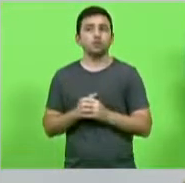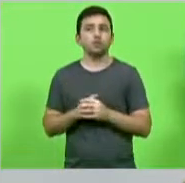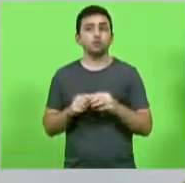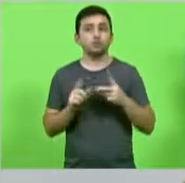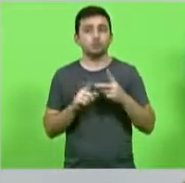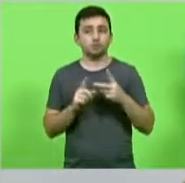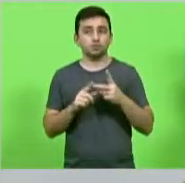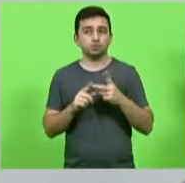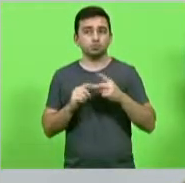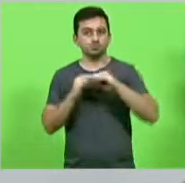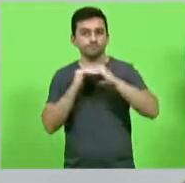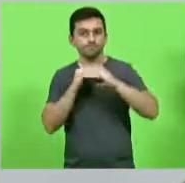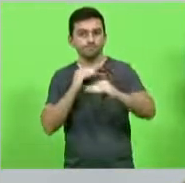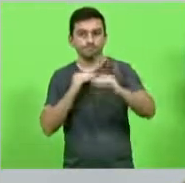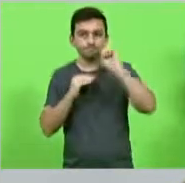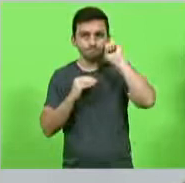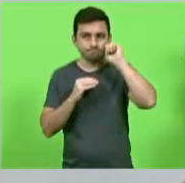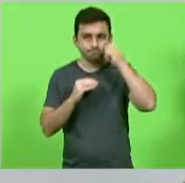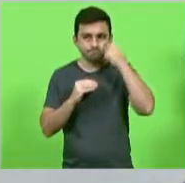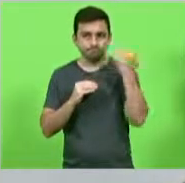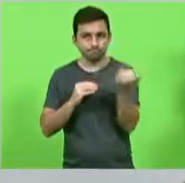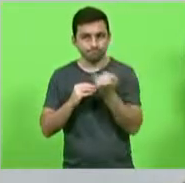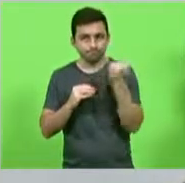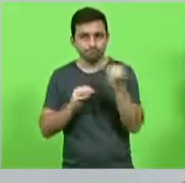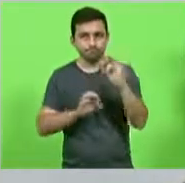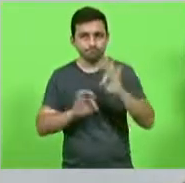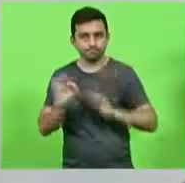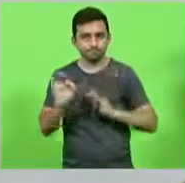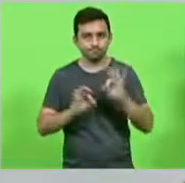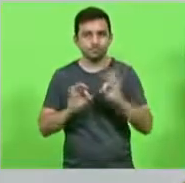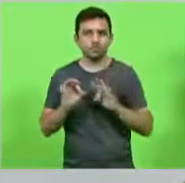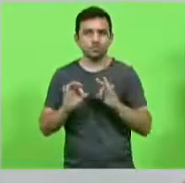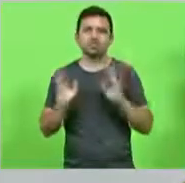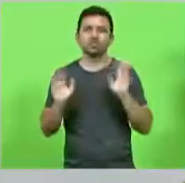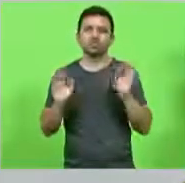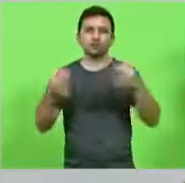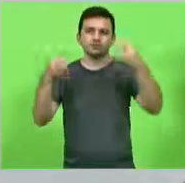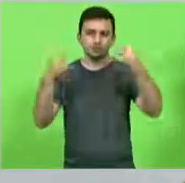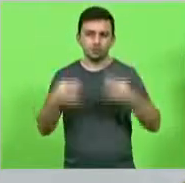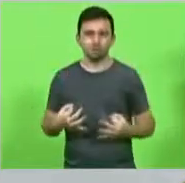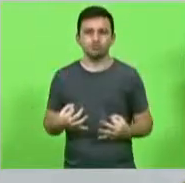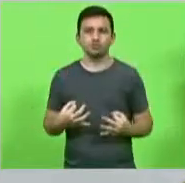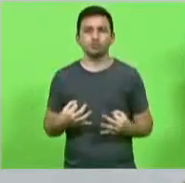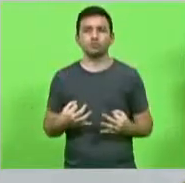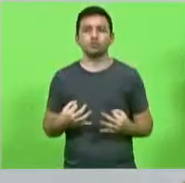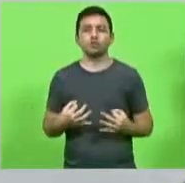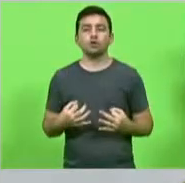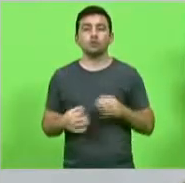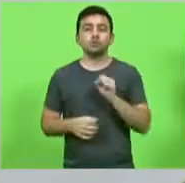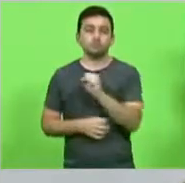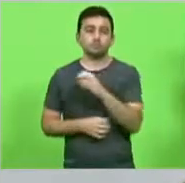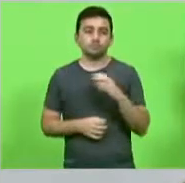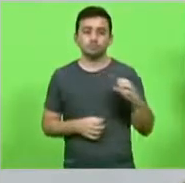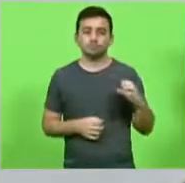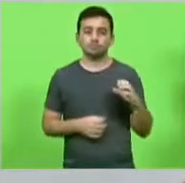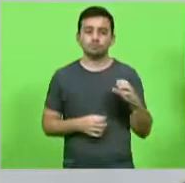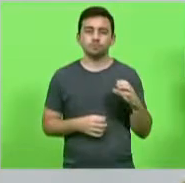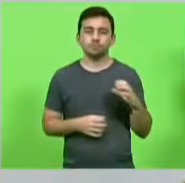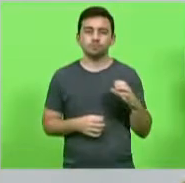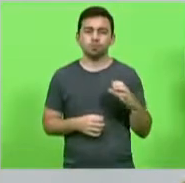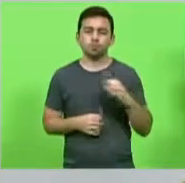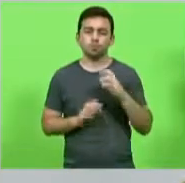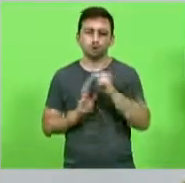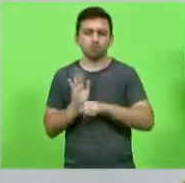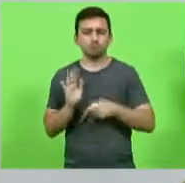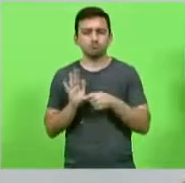a pavimentação nós aprovamos aqui e com justeza a Santa Catarina projeto que vai